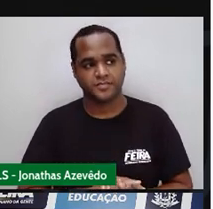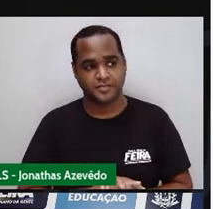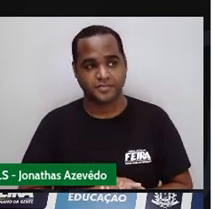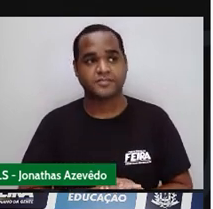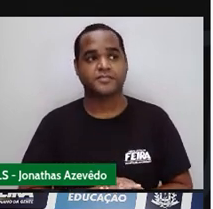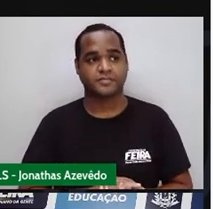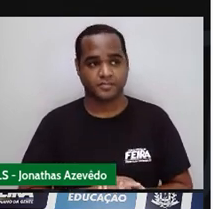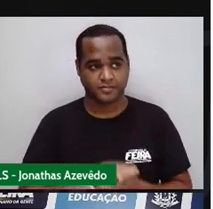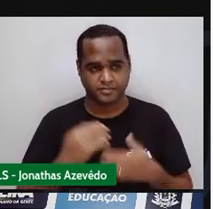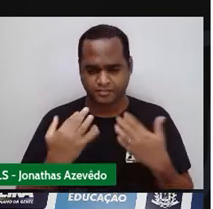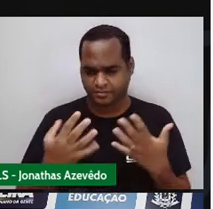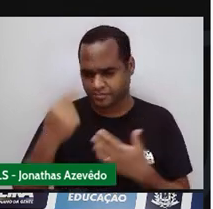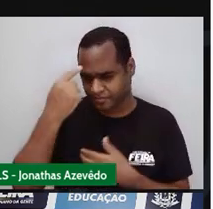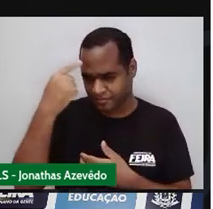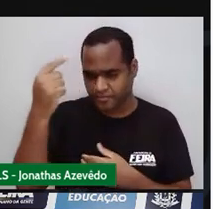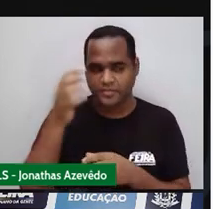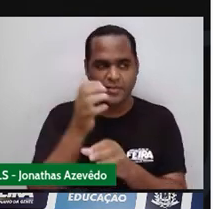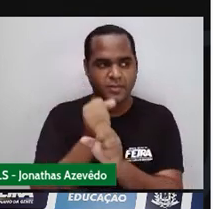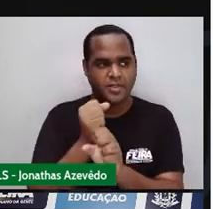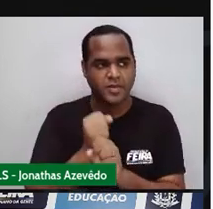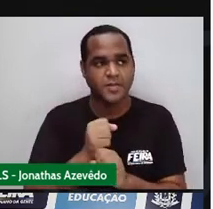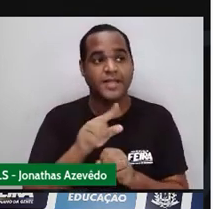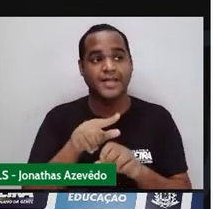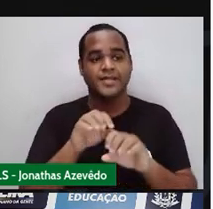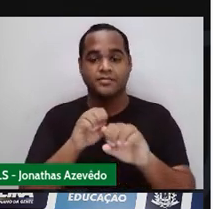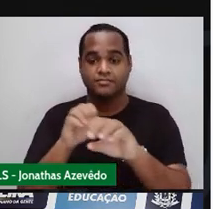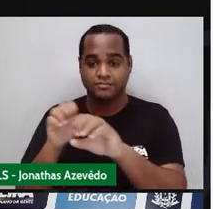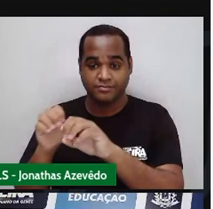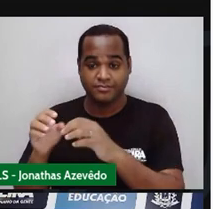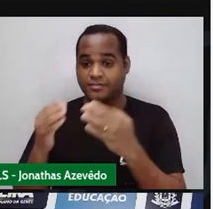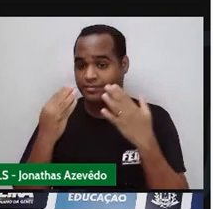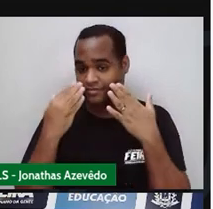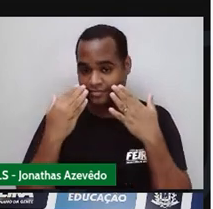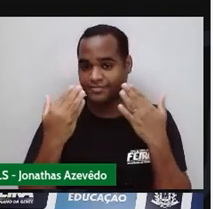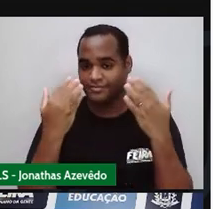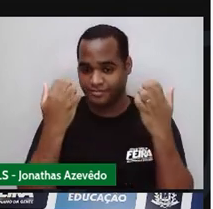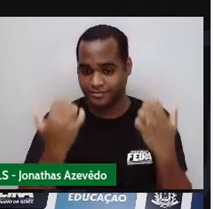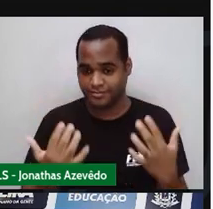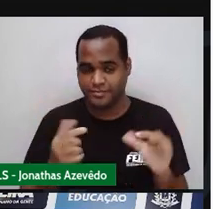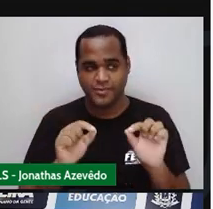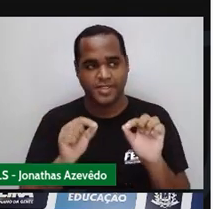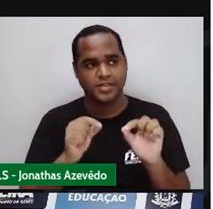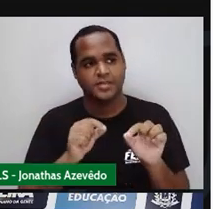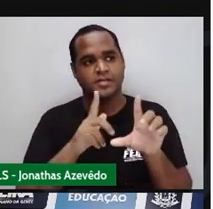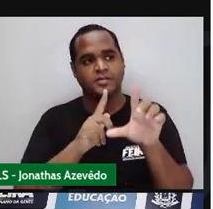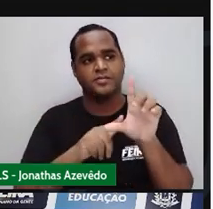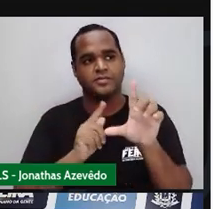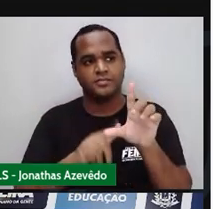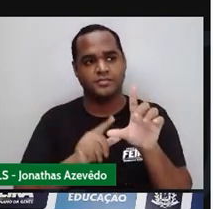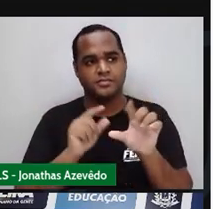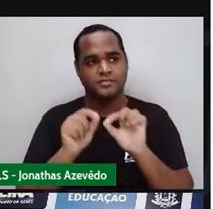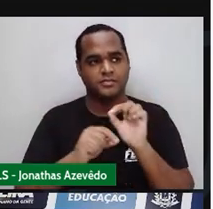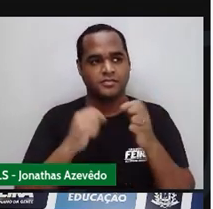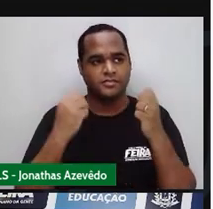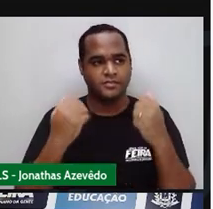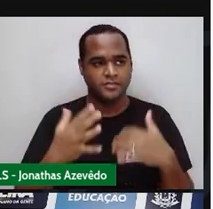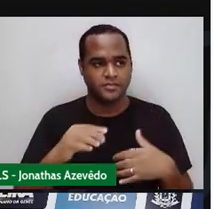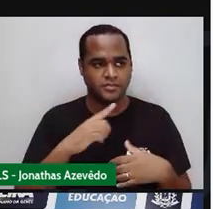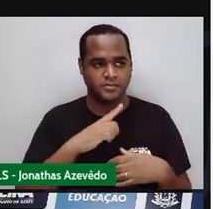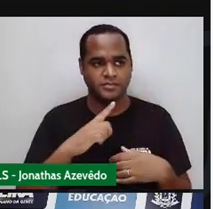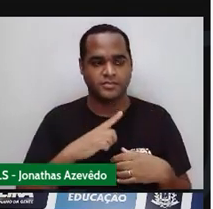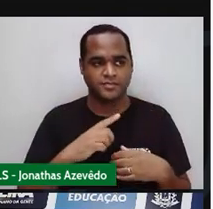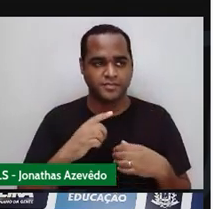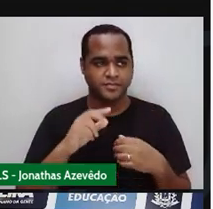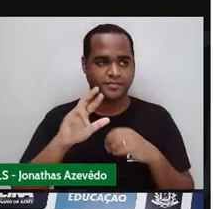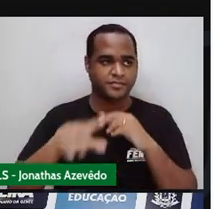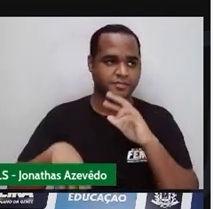Então a ideia ideia Da nossa aula Era essa Representar Por meio De uma letra Essa letra Aí é variável